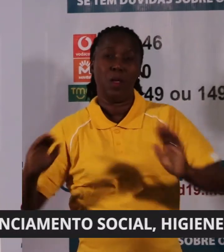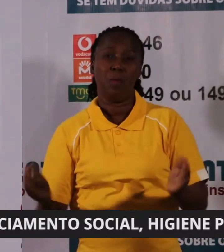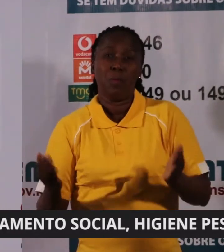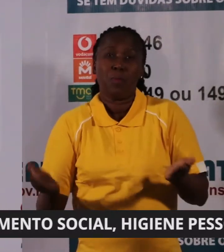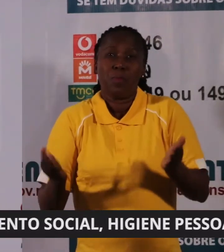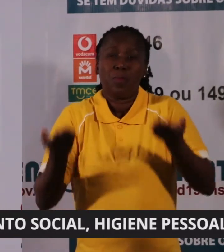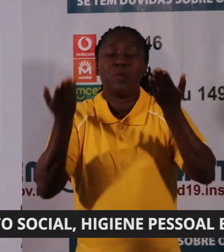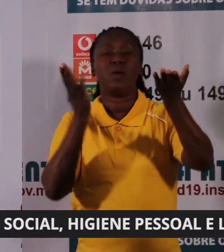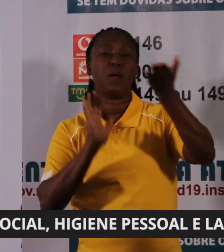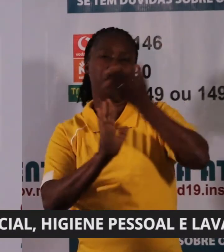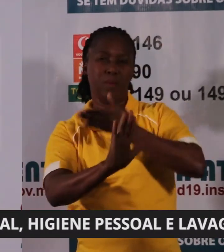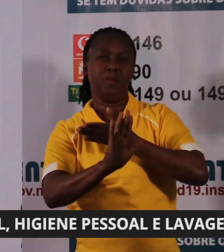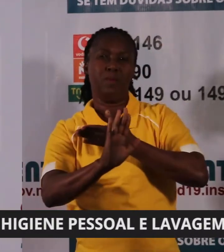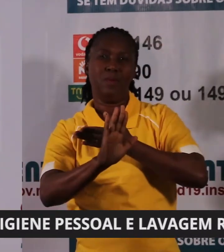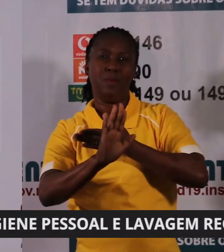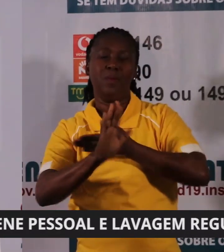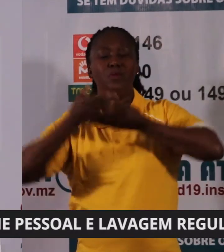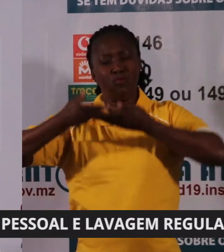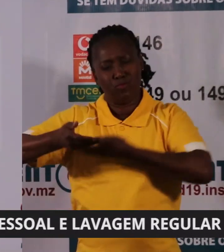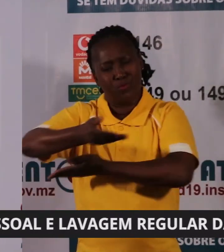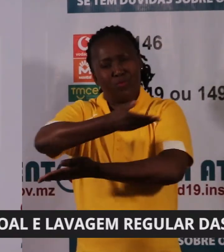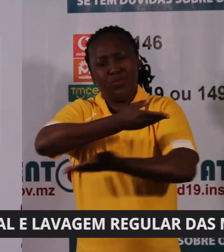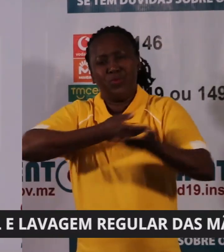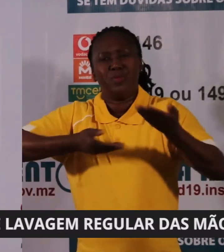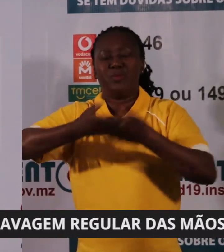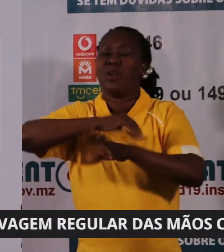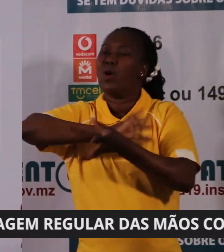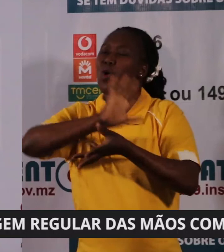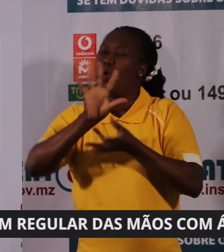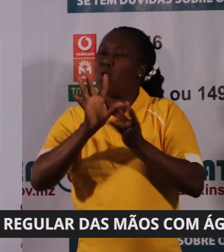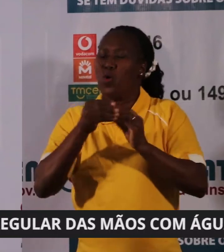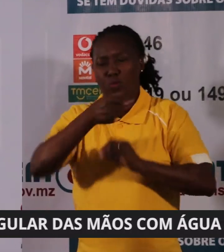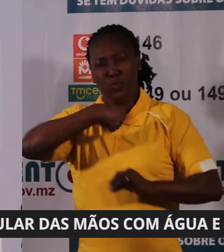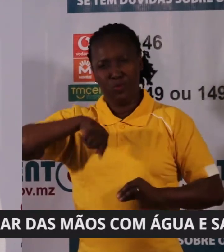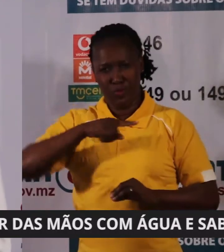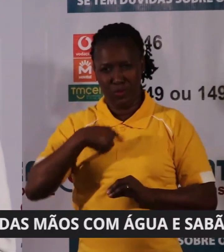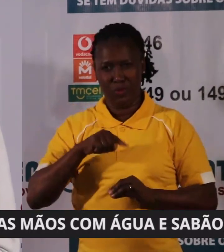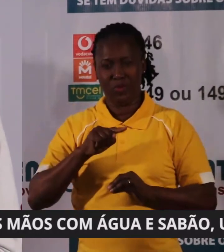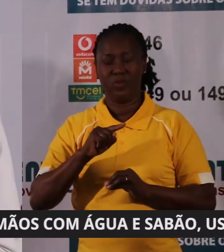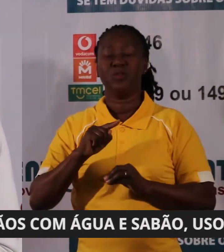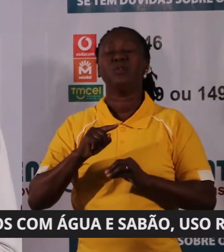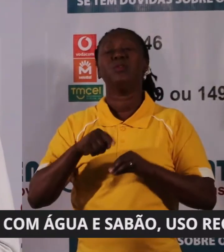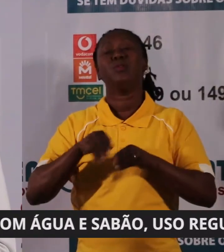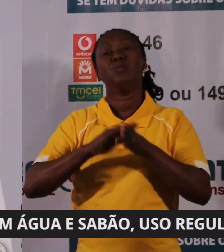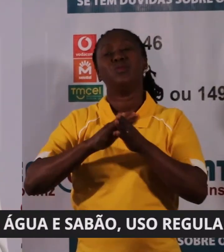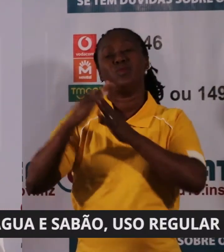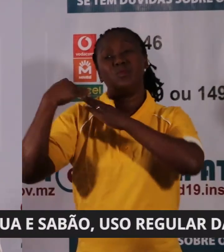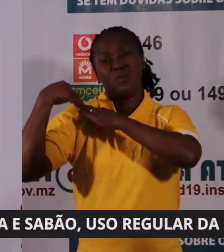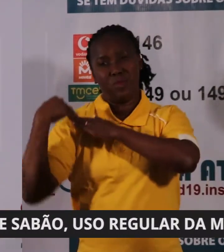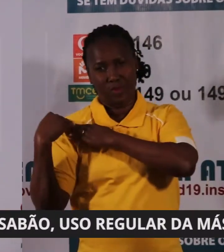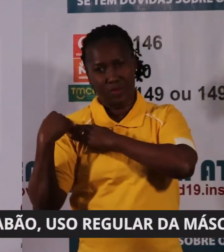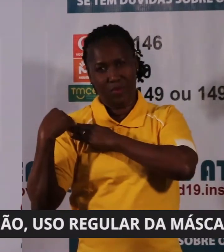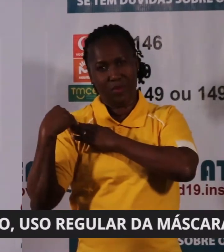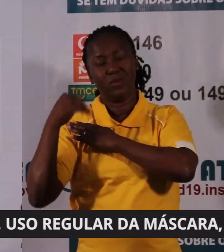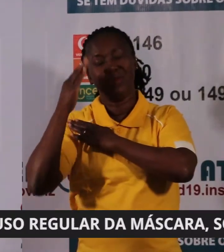prevenção é partilhada por todos nós. de forma responsável e